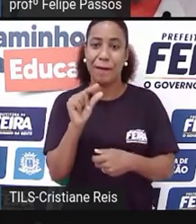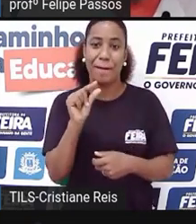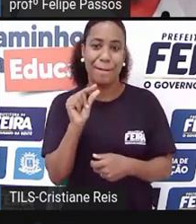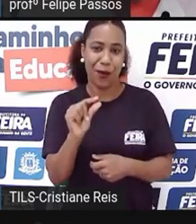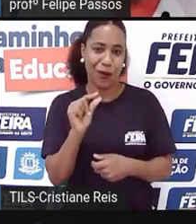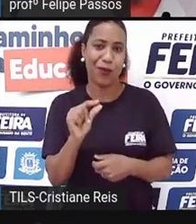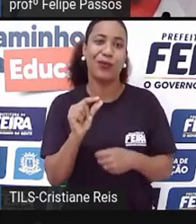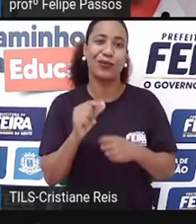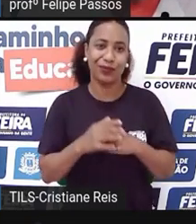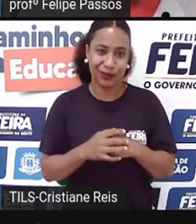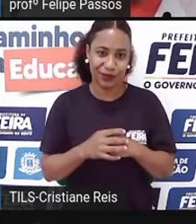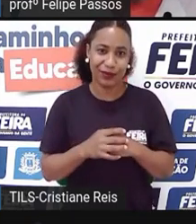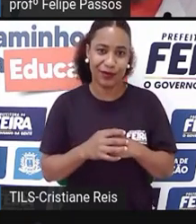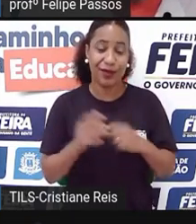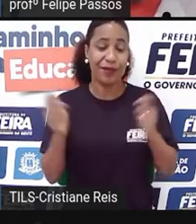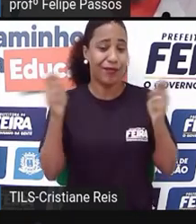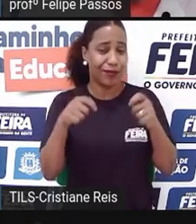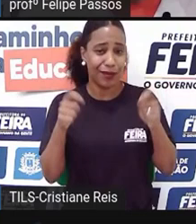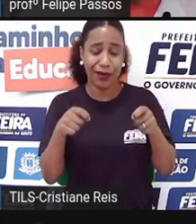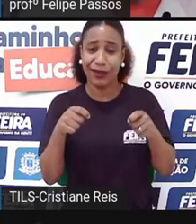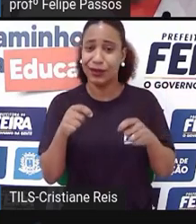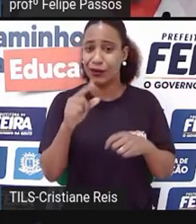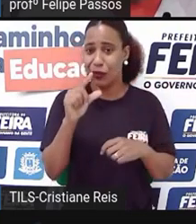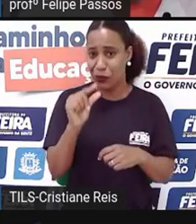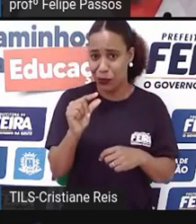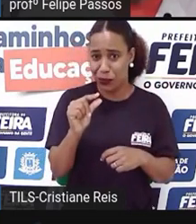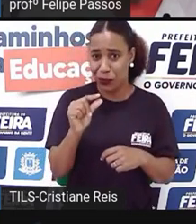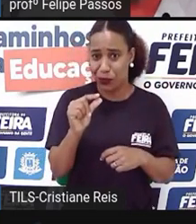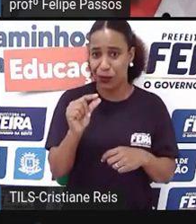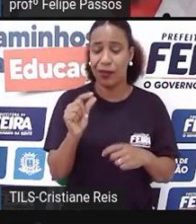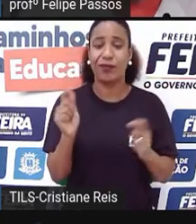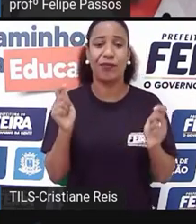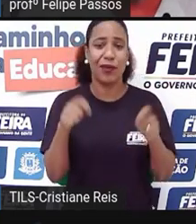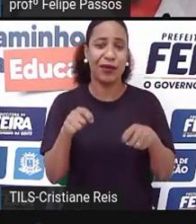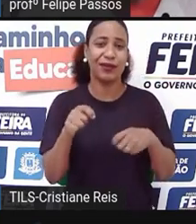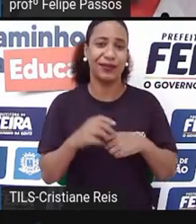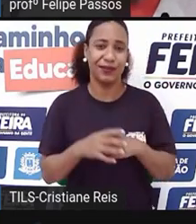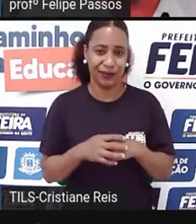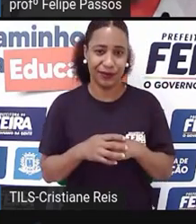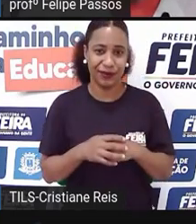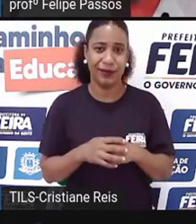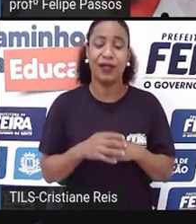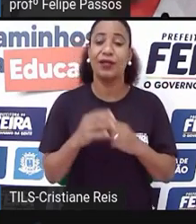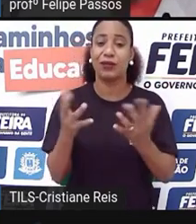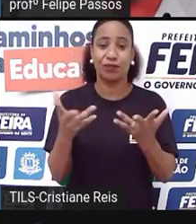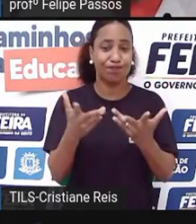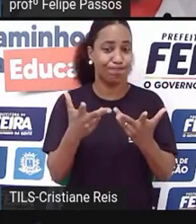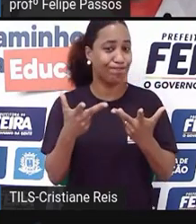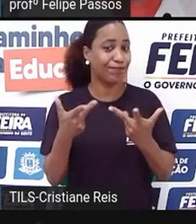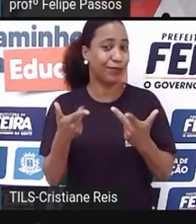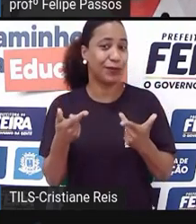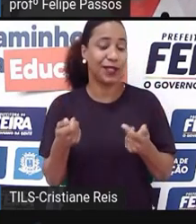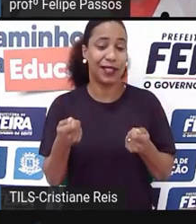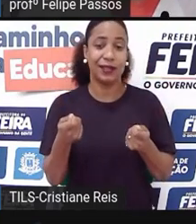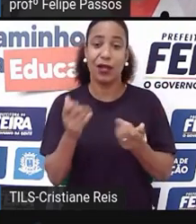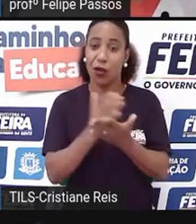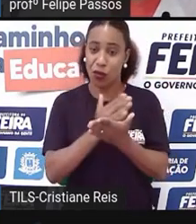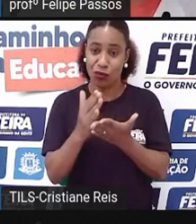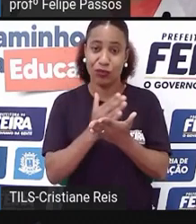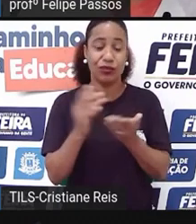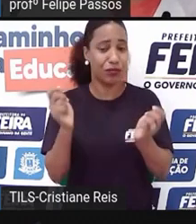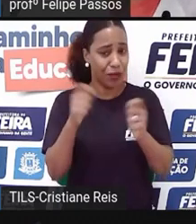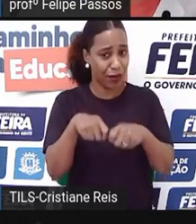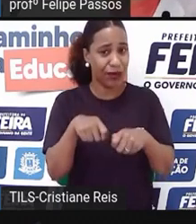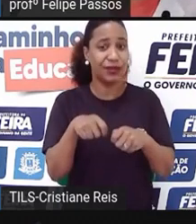serviço, você pode começar com o investimento quase que zero. Você vende a sua habilidade. Então, você entender que